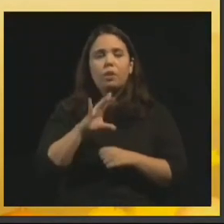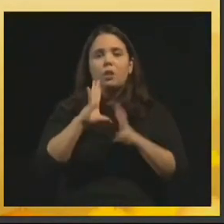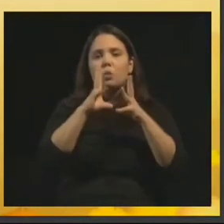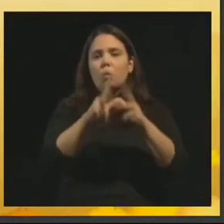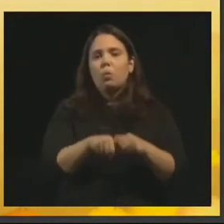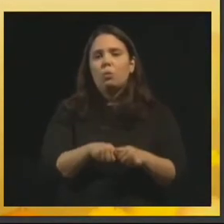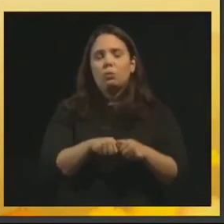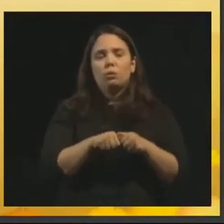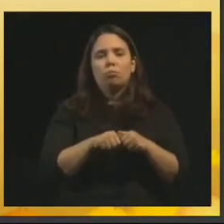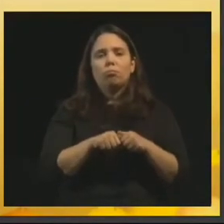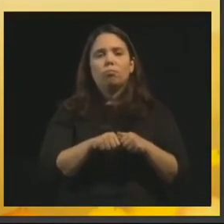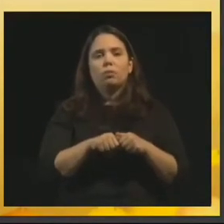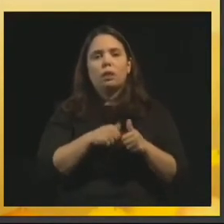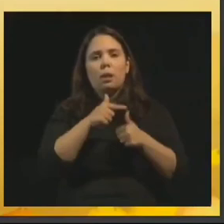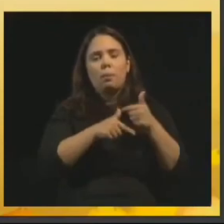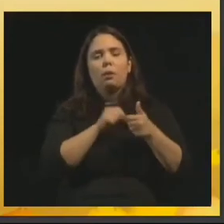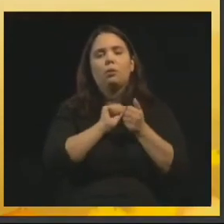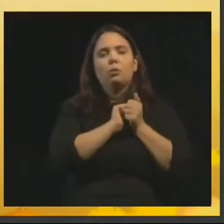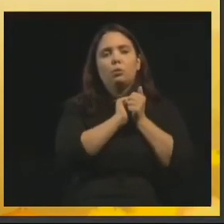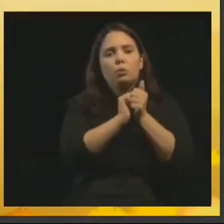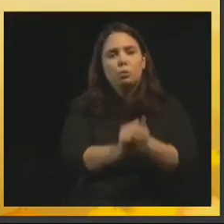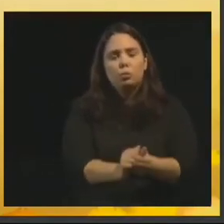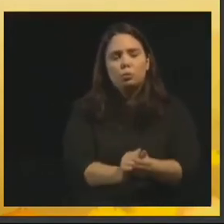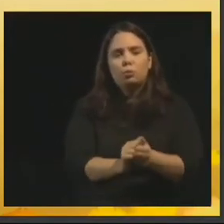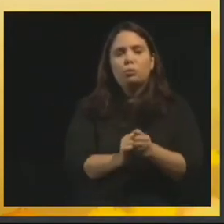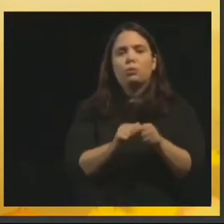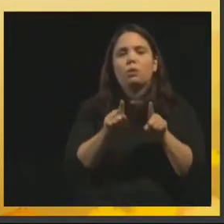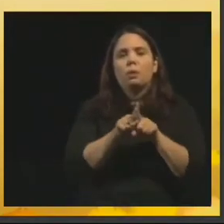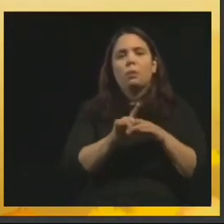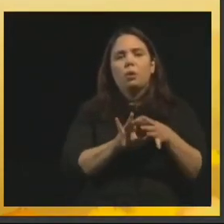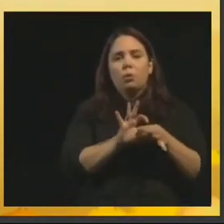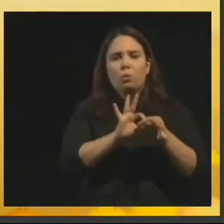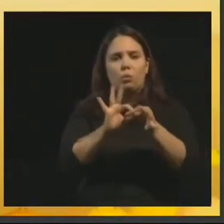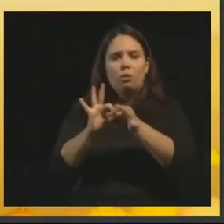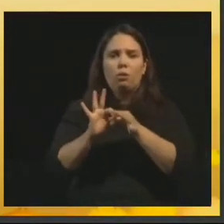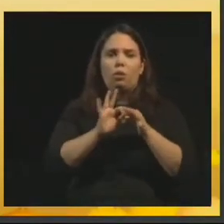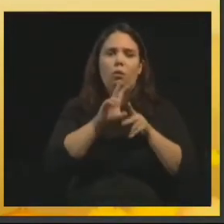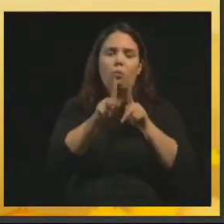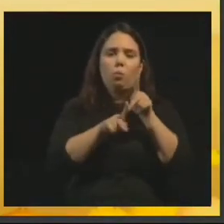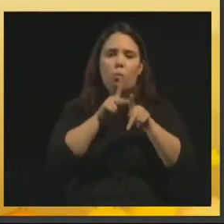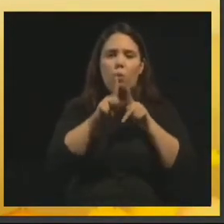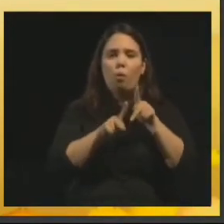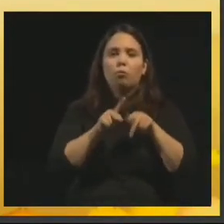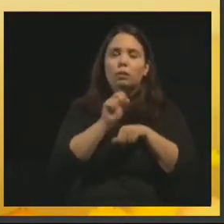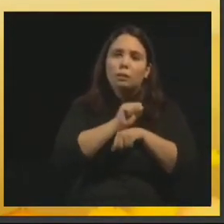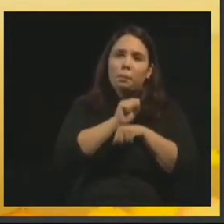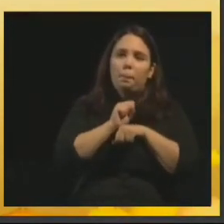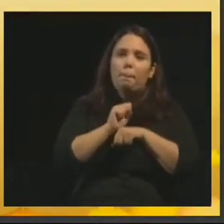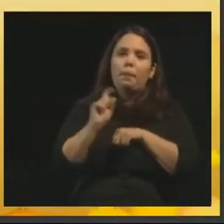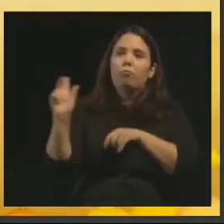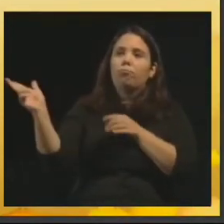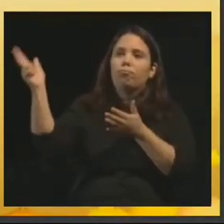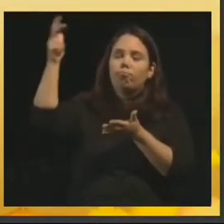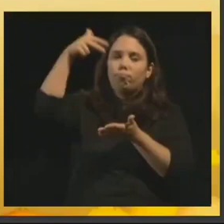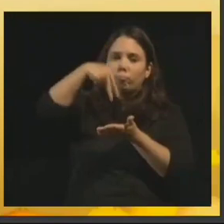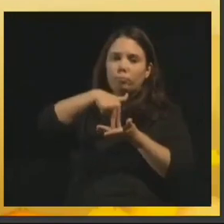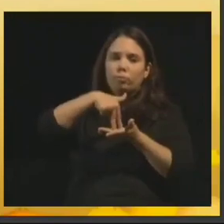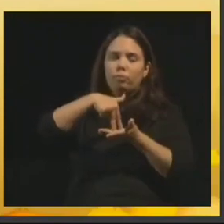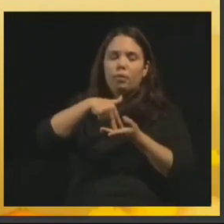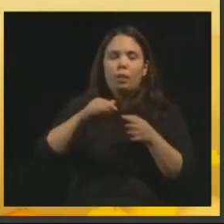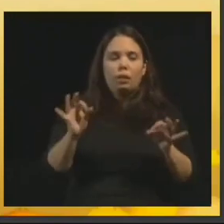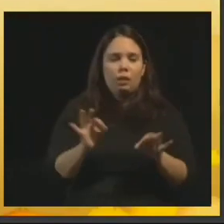dito aos seus irmãos, trabalhemos juntos e unamos os nossos esforços a fim de que o Senhor ao chegar encontre acabada a obra.